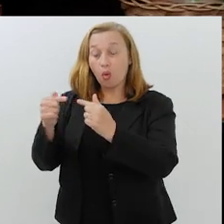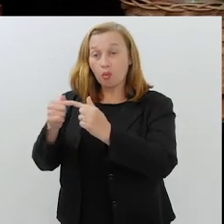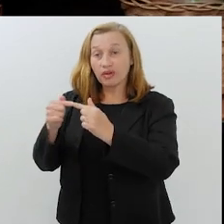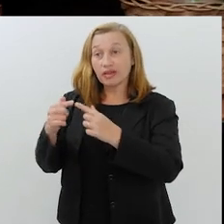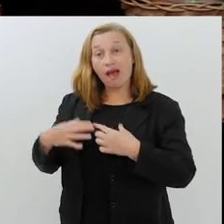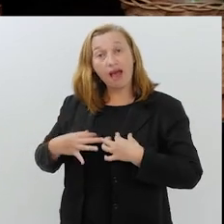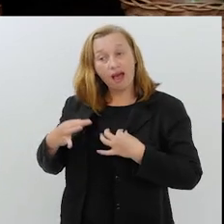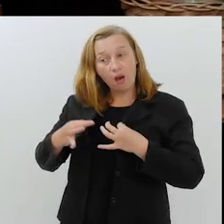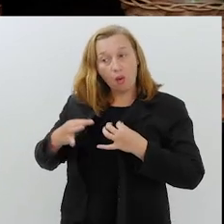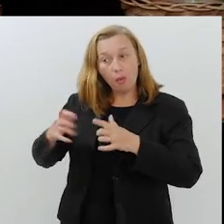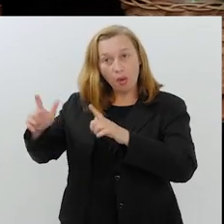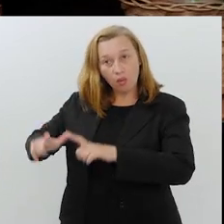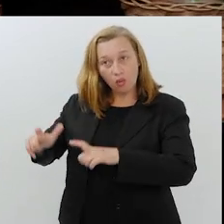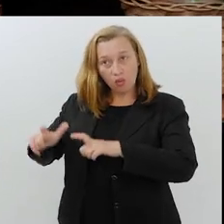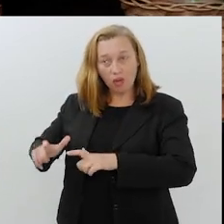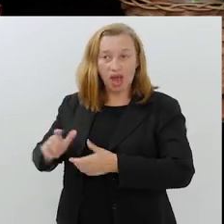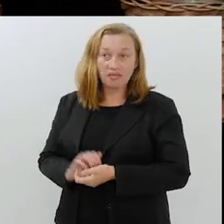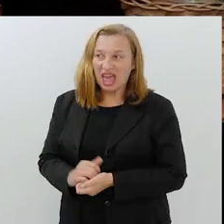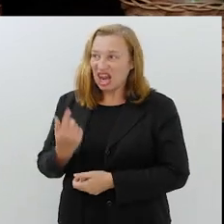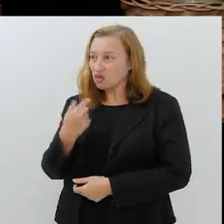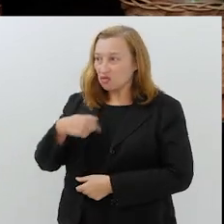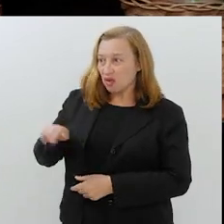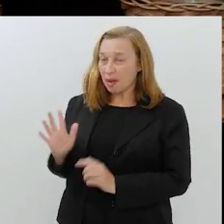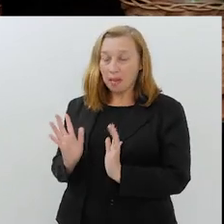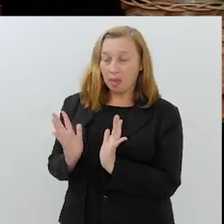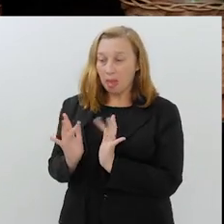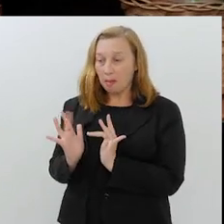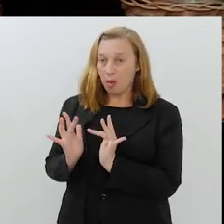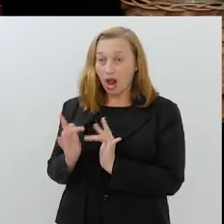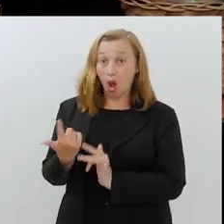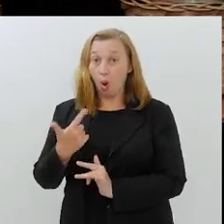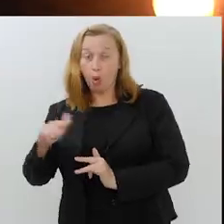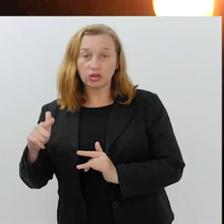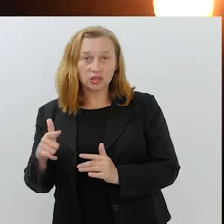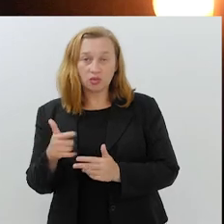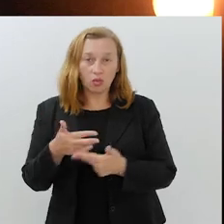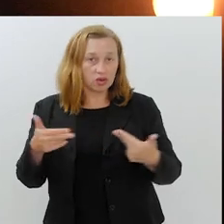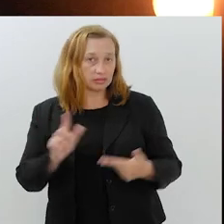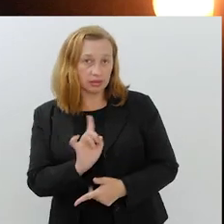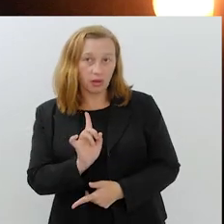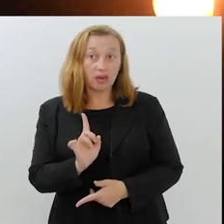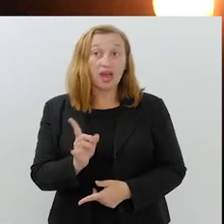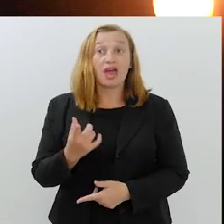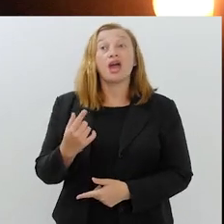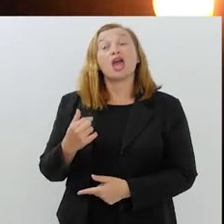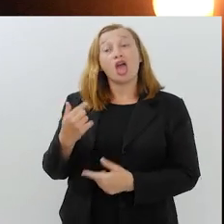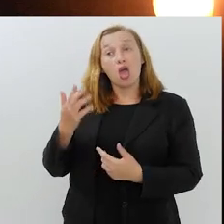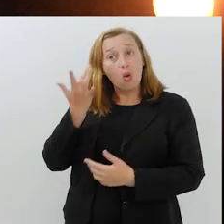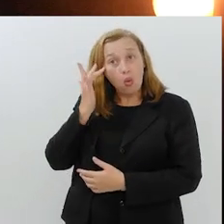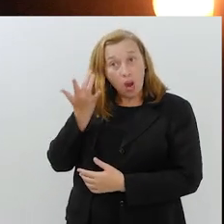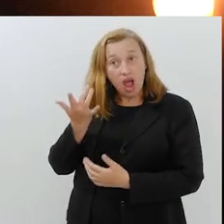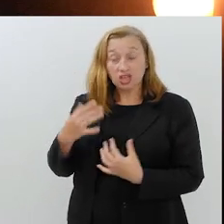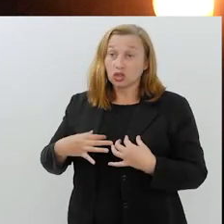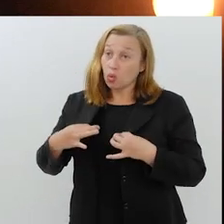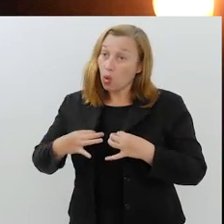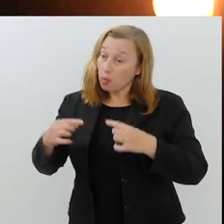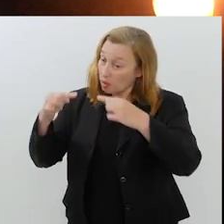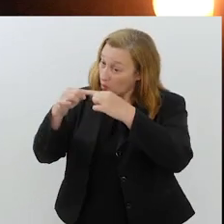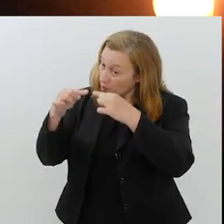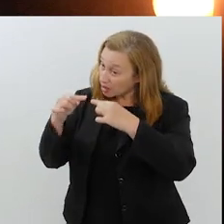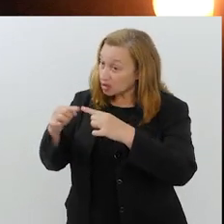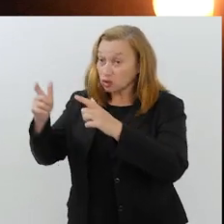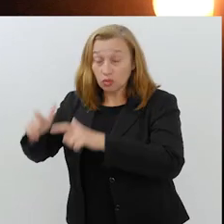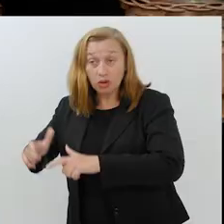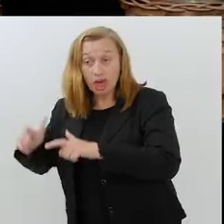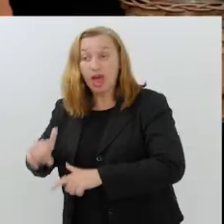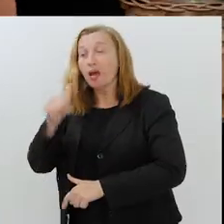Ou seja, ela não foi ali para arranjar um namorado ou outra coisa qualquer. Então, eu acho que ela deveria estar vestida ou trajada,